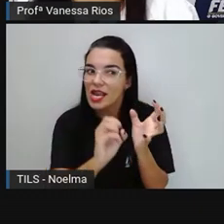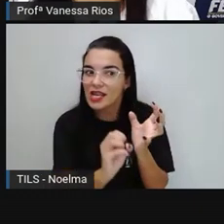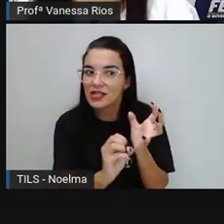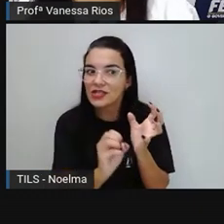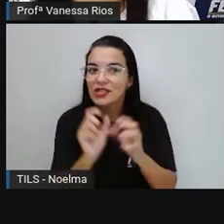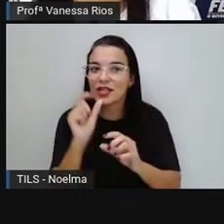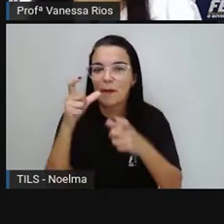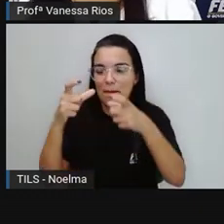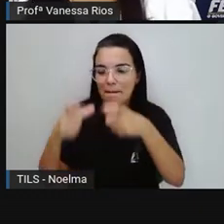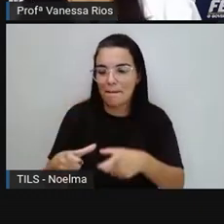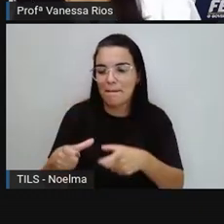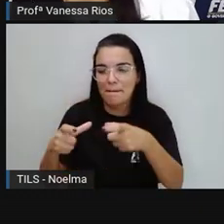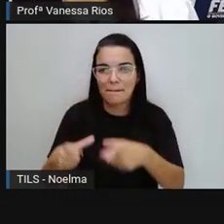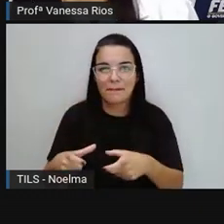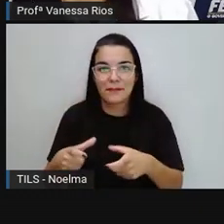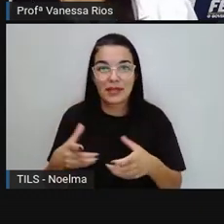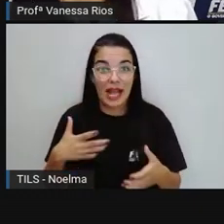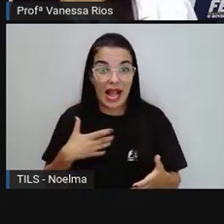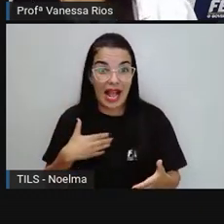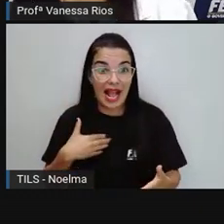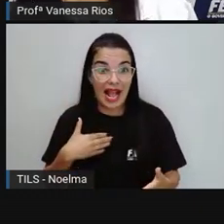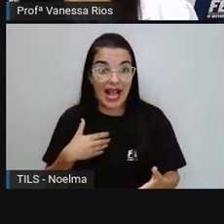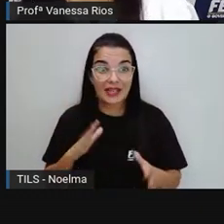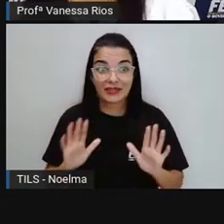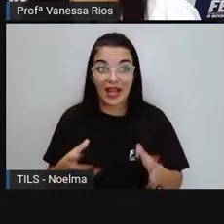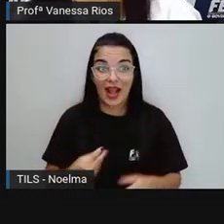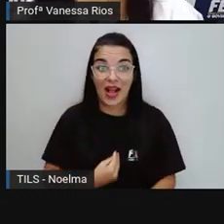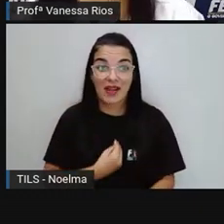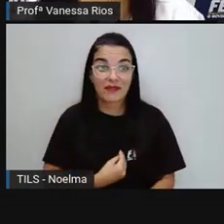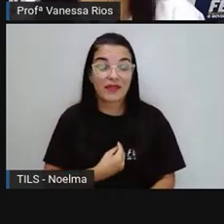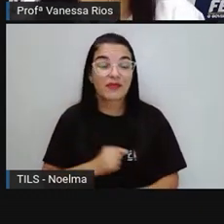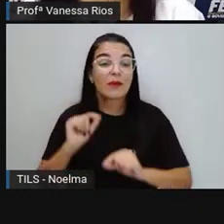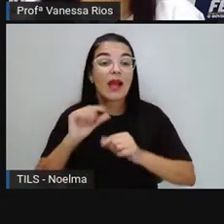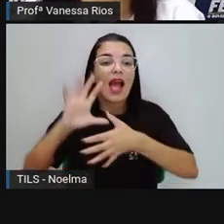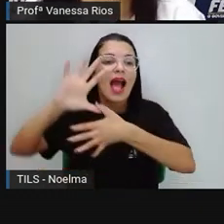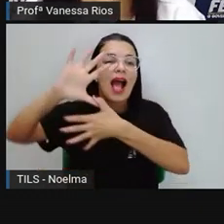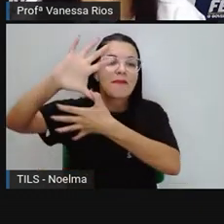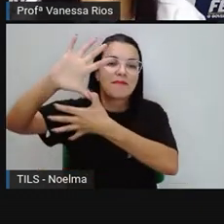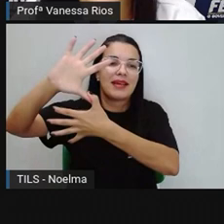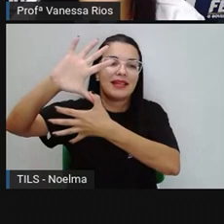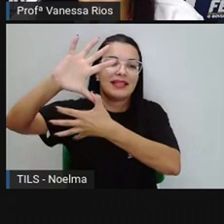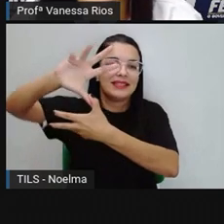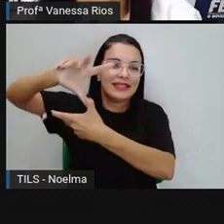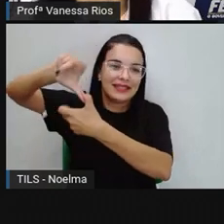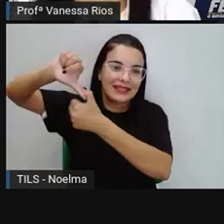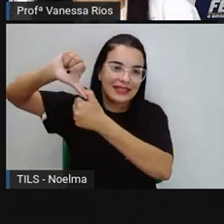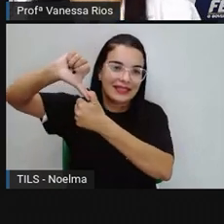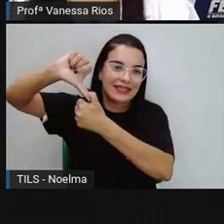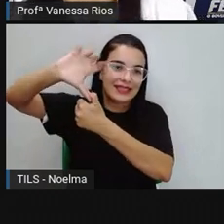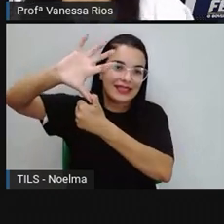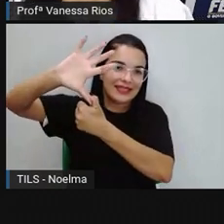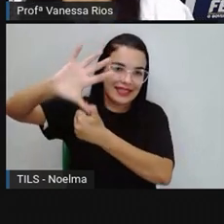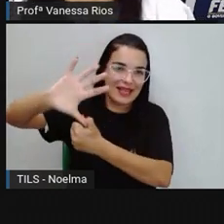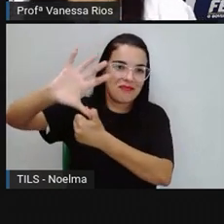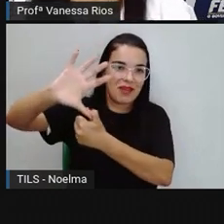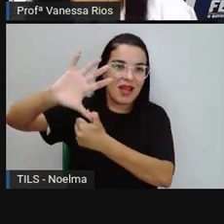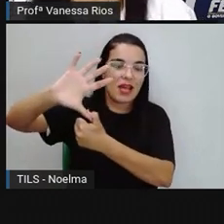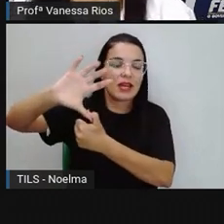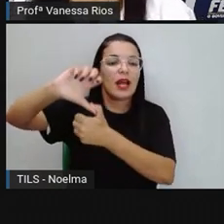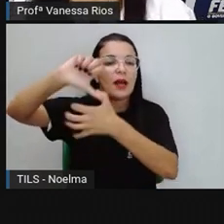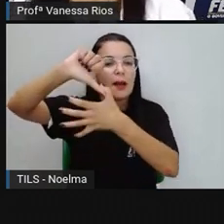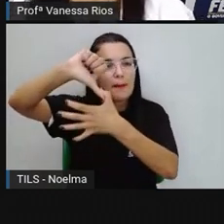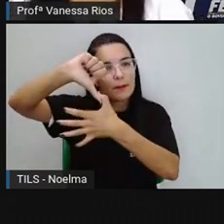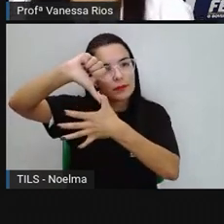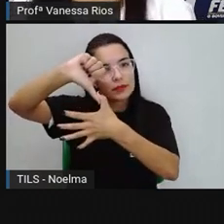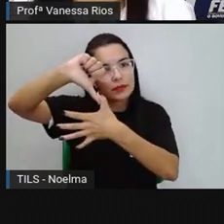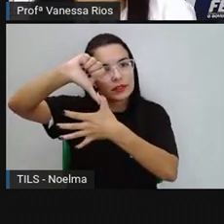continente do qual nós fazemos parte, que é o continente americano. Isso mesmo, nós fazemos